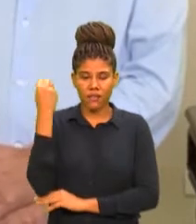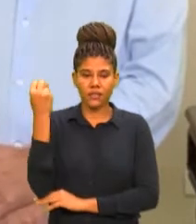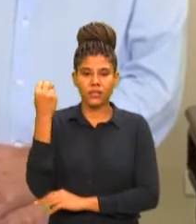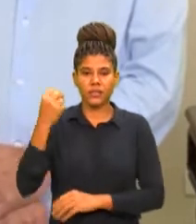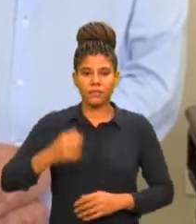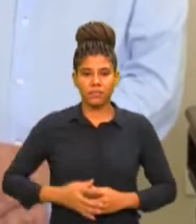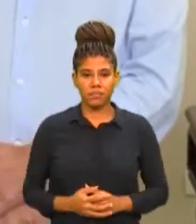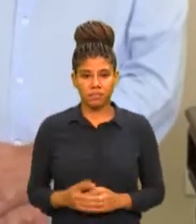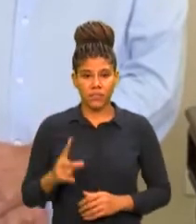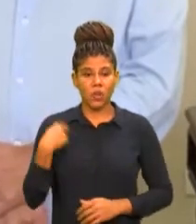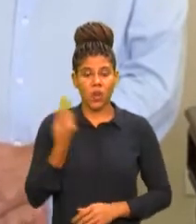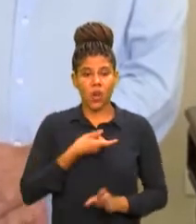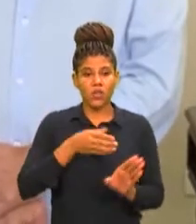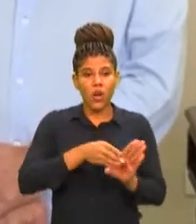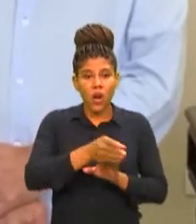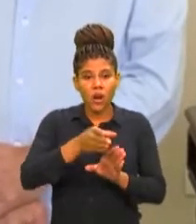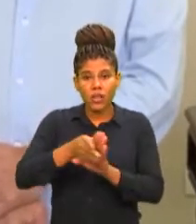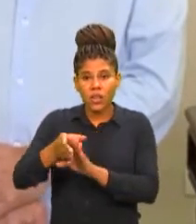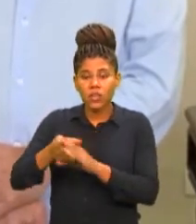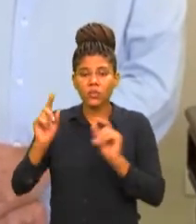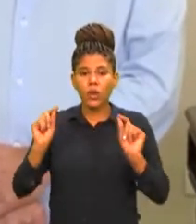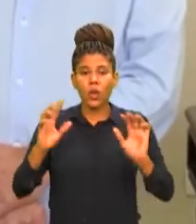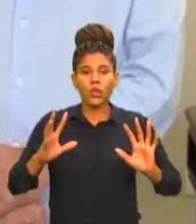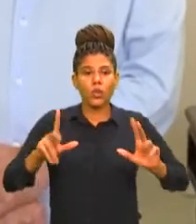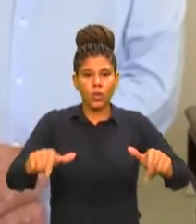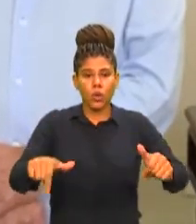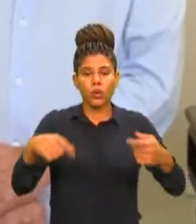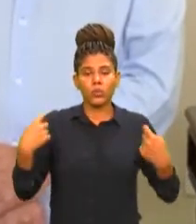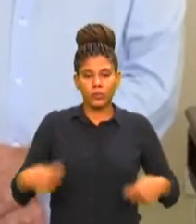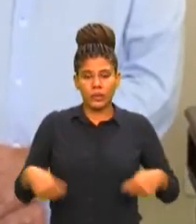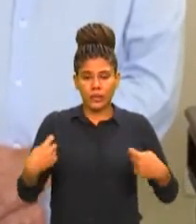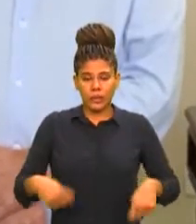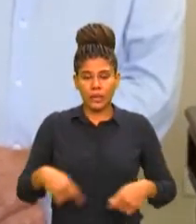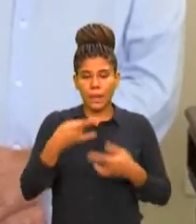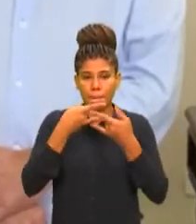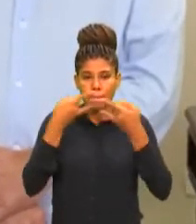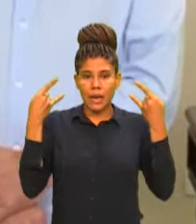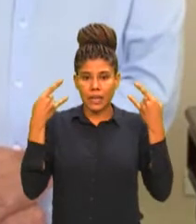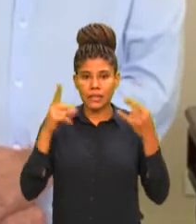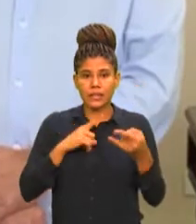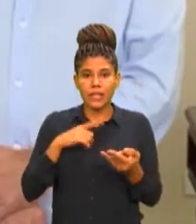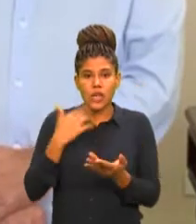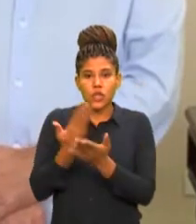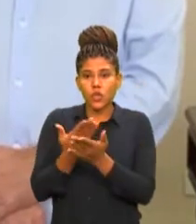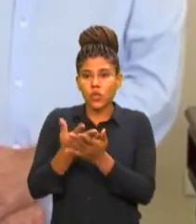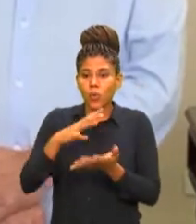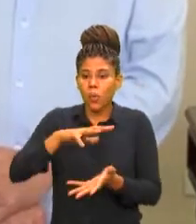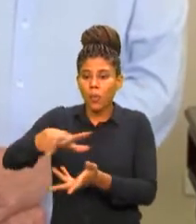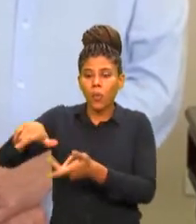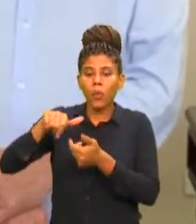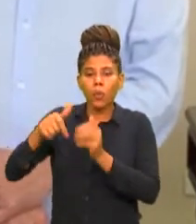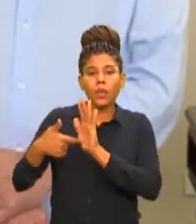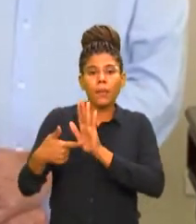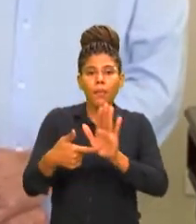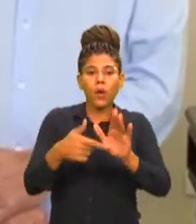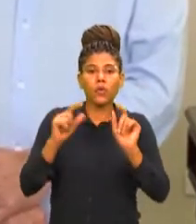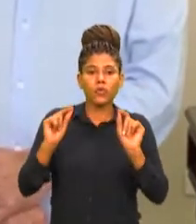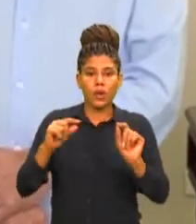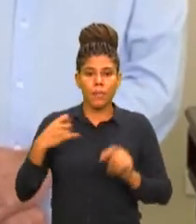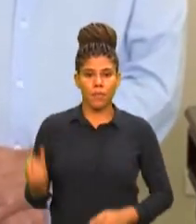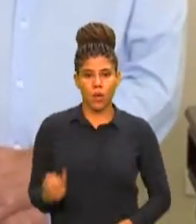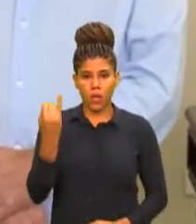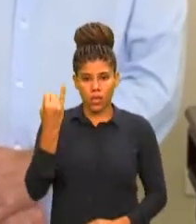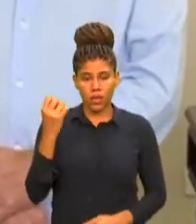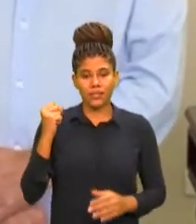orientação é que todos devem continuar usando a máscara. Existem estudos do mundo inteiro que mostram a importância, a